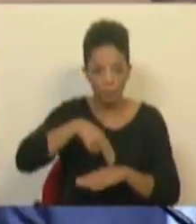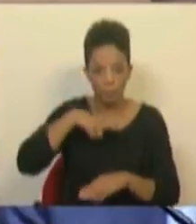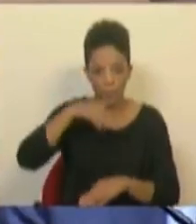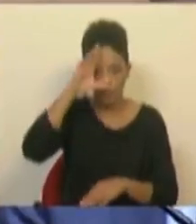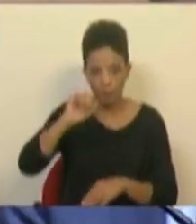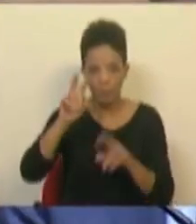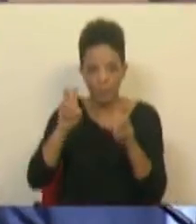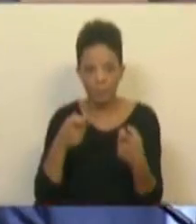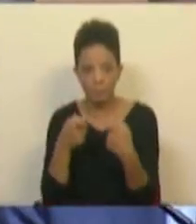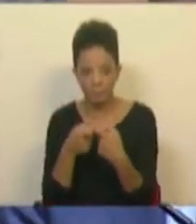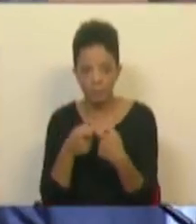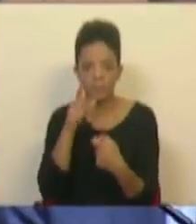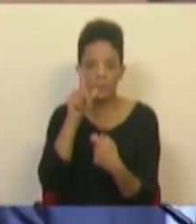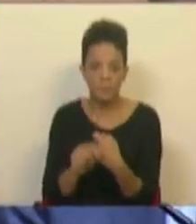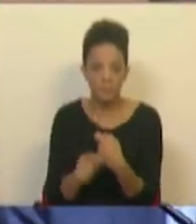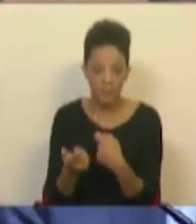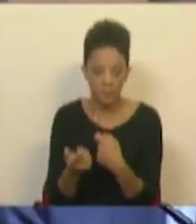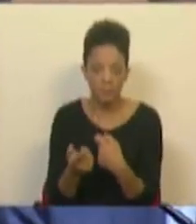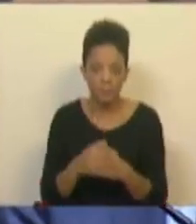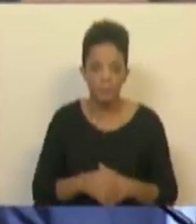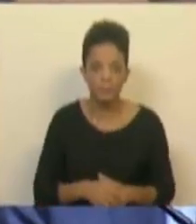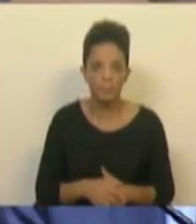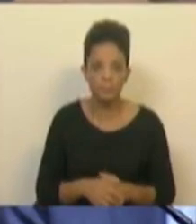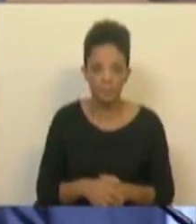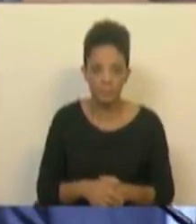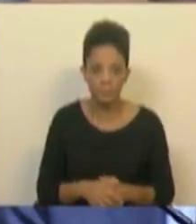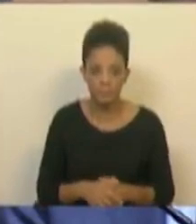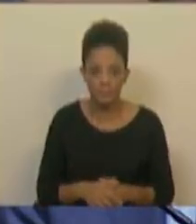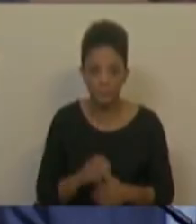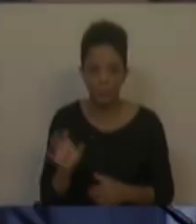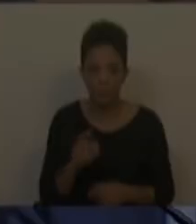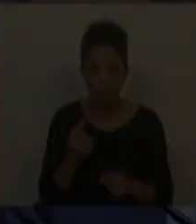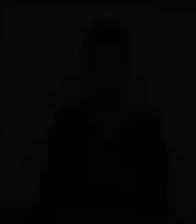português sobre esse tema e com que meios e com que propostas.